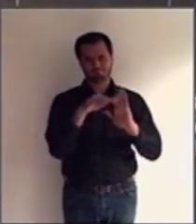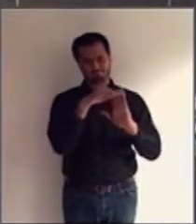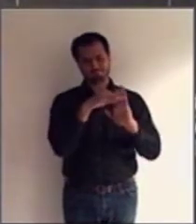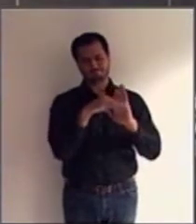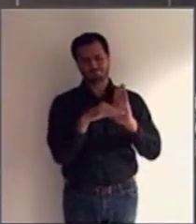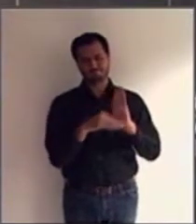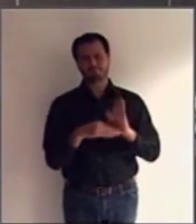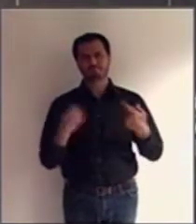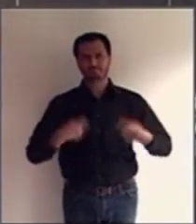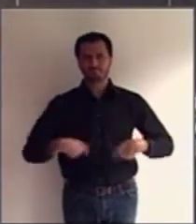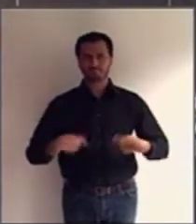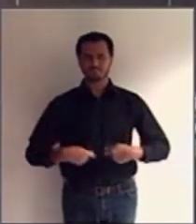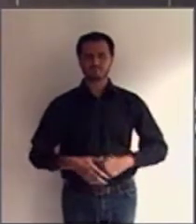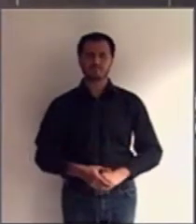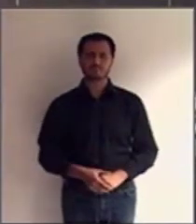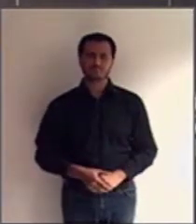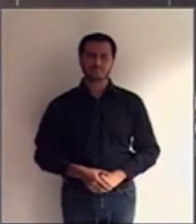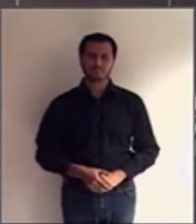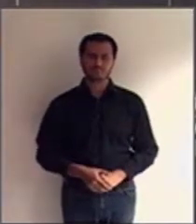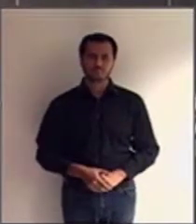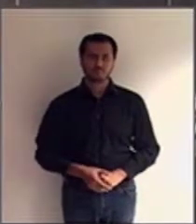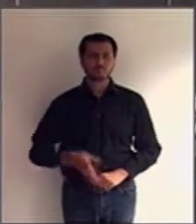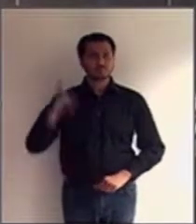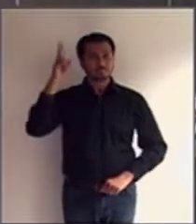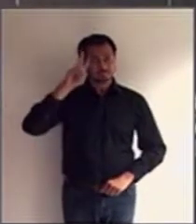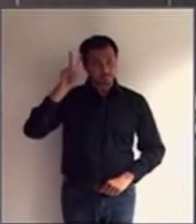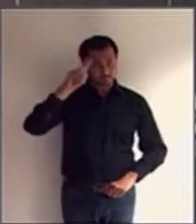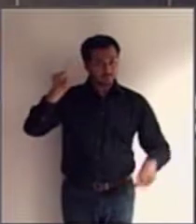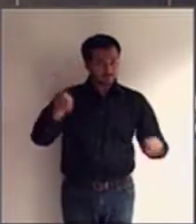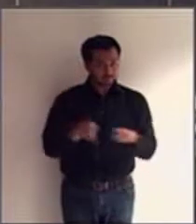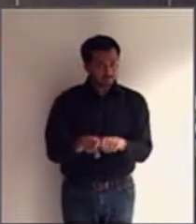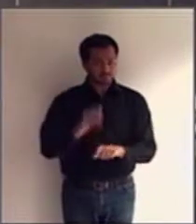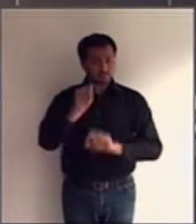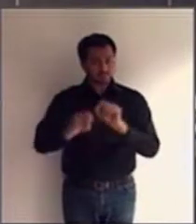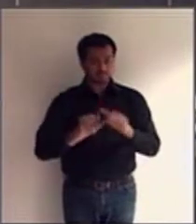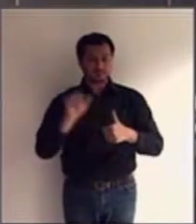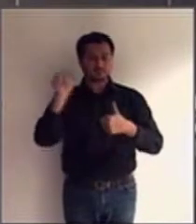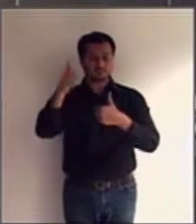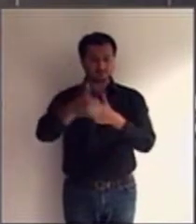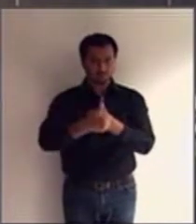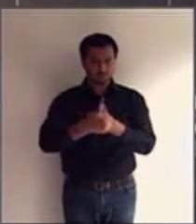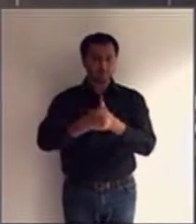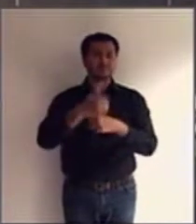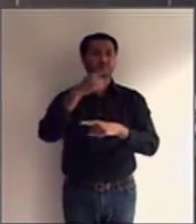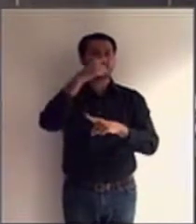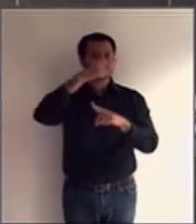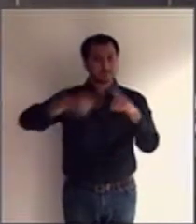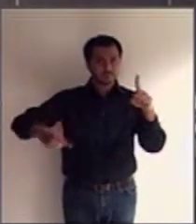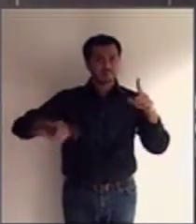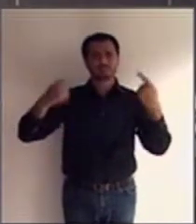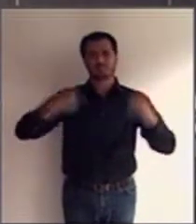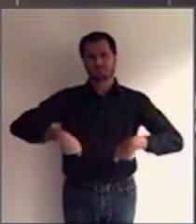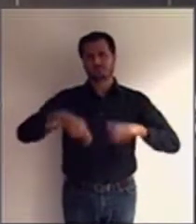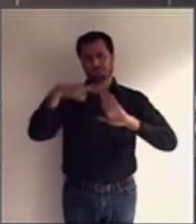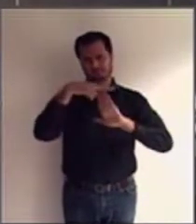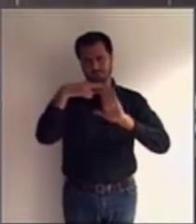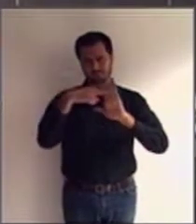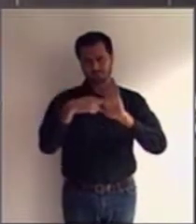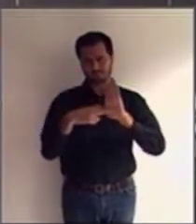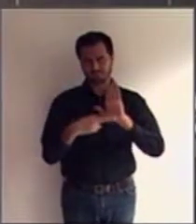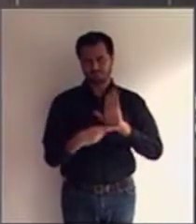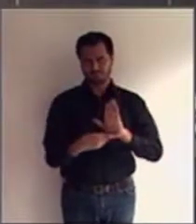Lembrando sempre, a interdição parcial, ela deve ser a regra, embora não seja,